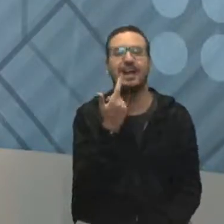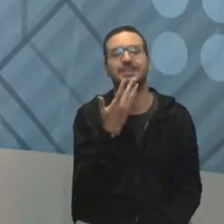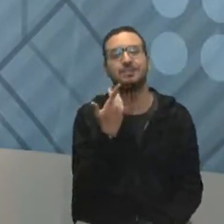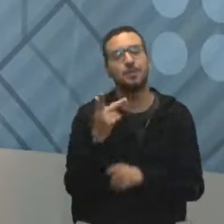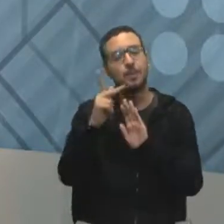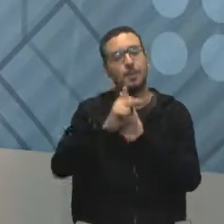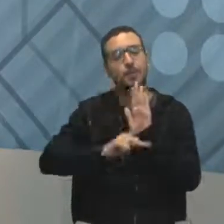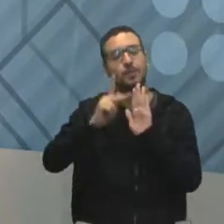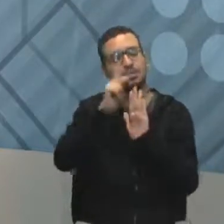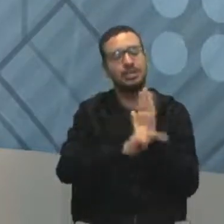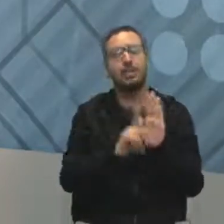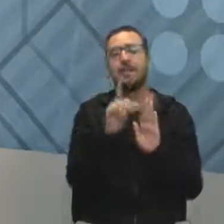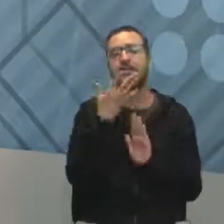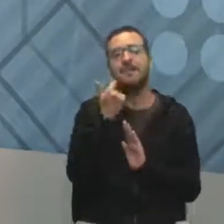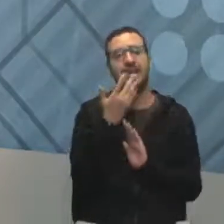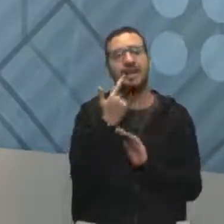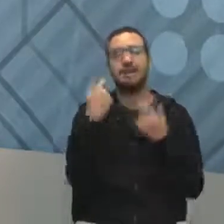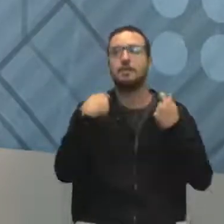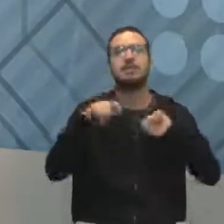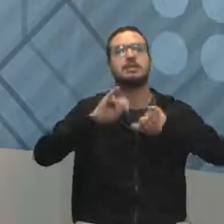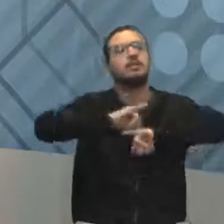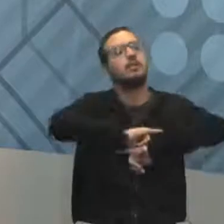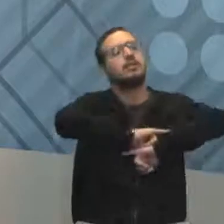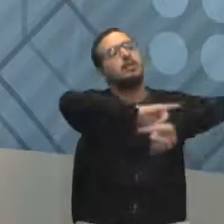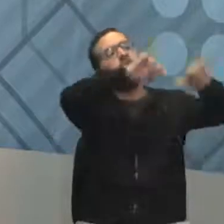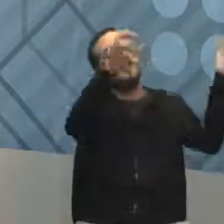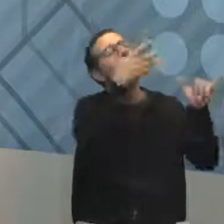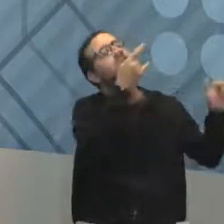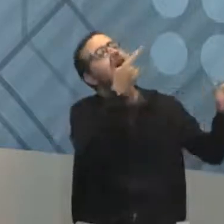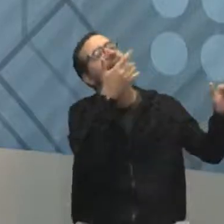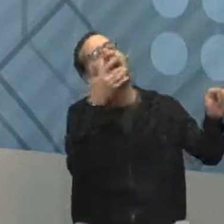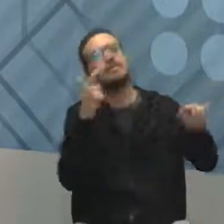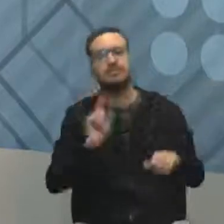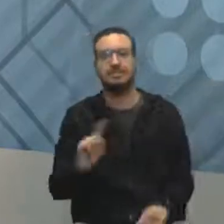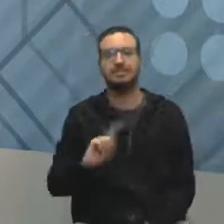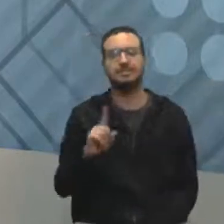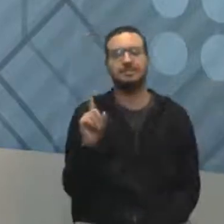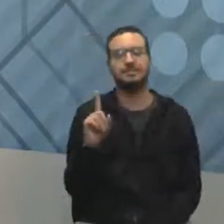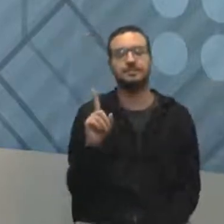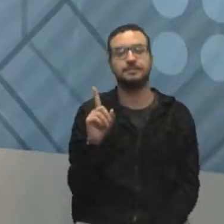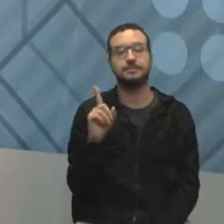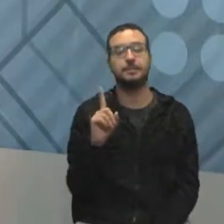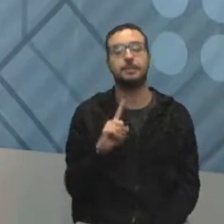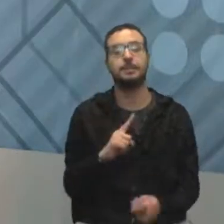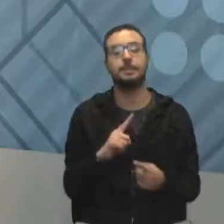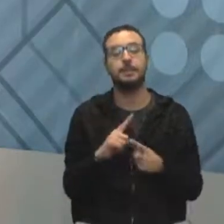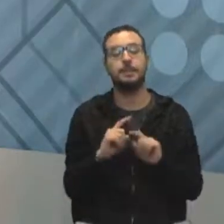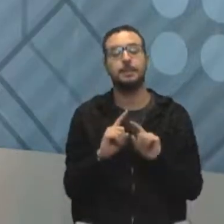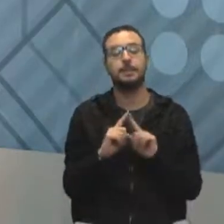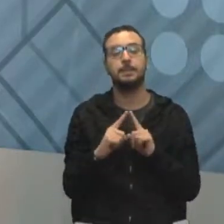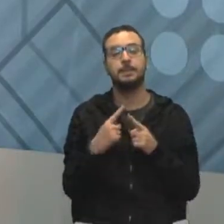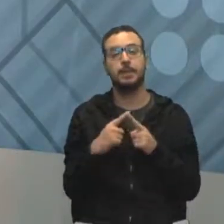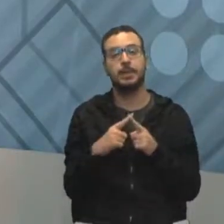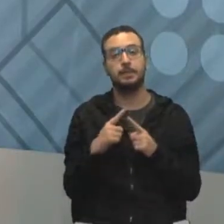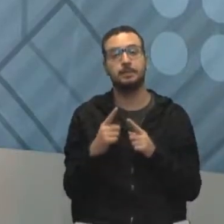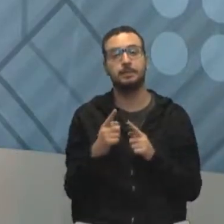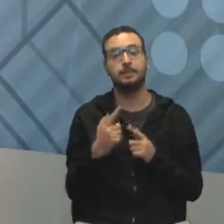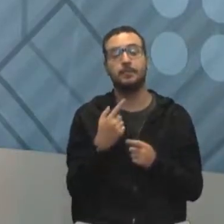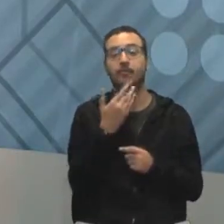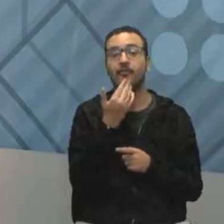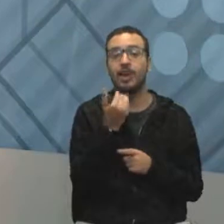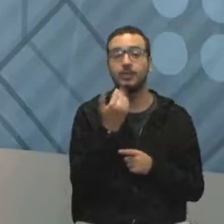projetos. Você não precisa falar para todo mundo, você vai guardar isso para você. Porque você vai trabalhar com projetos. Mas sabe por que é fácil?